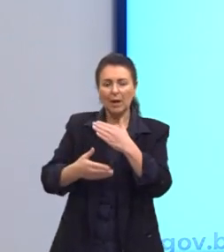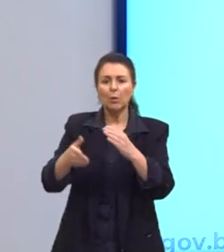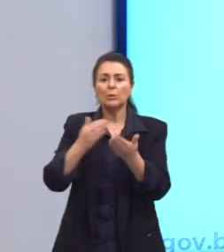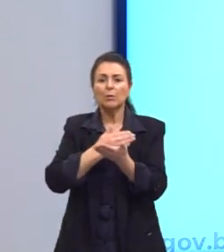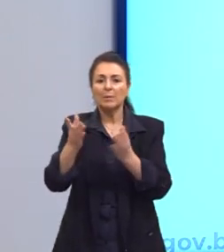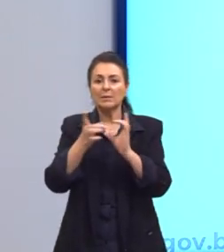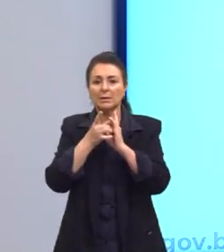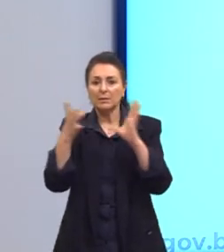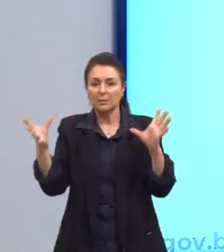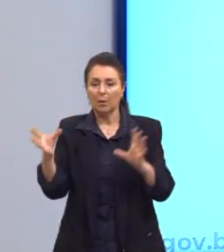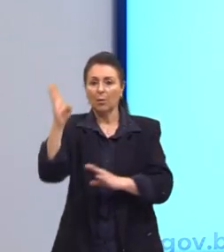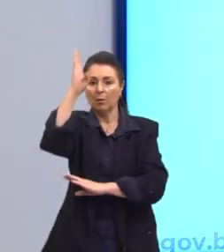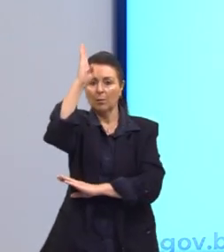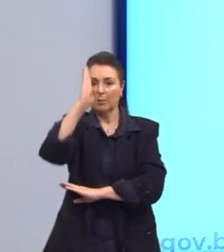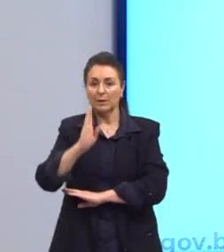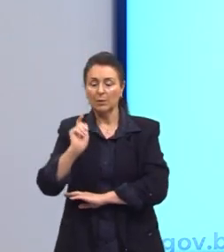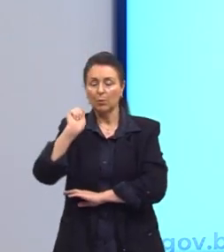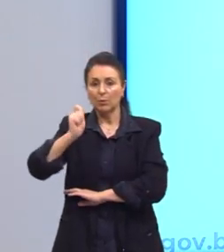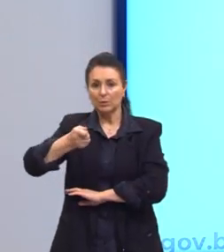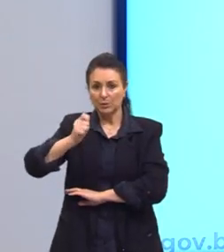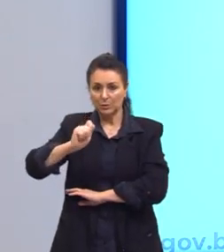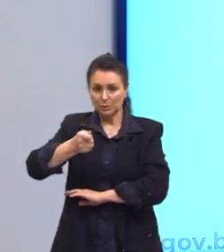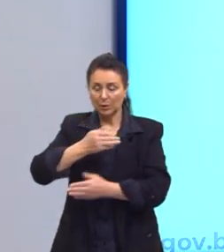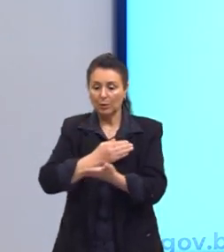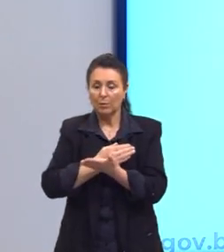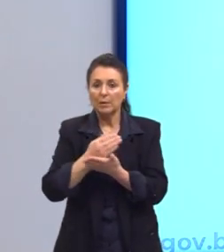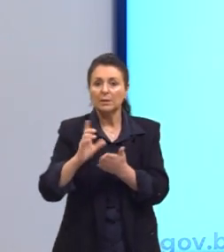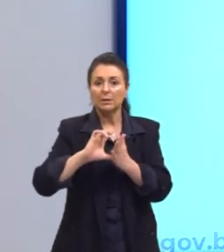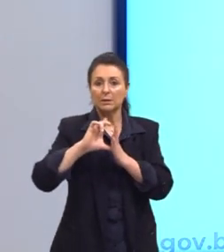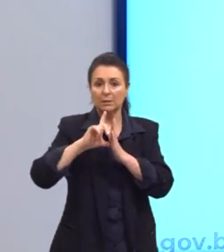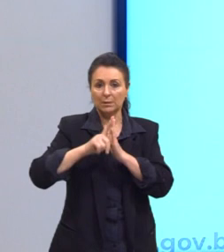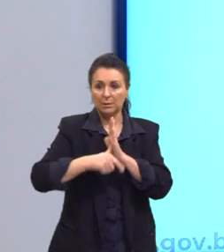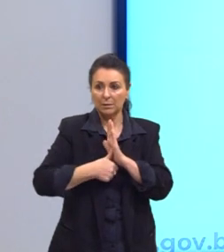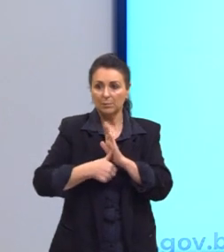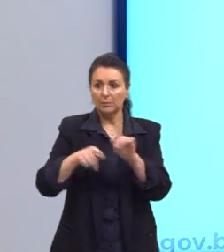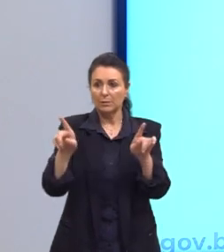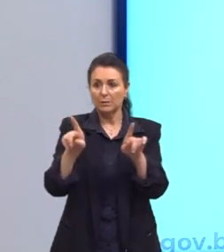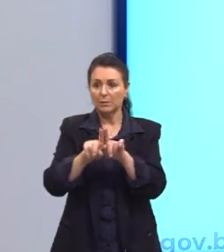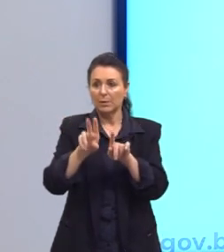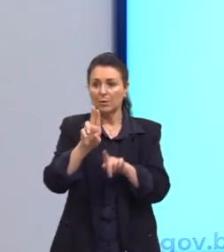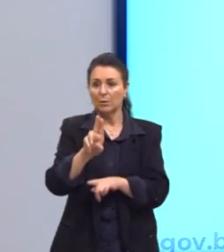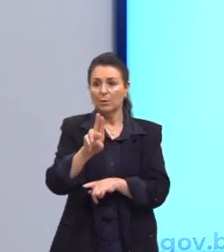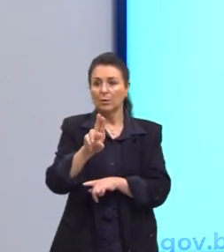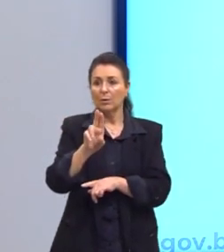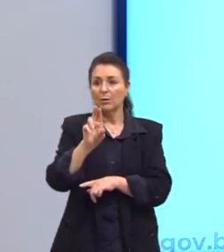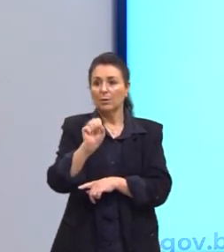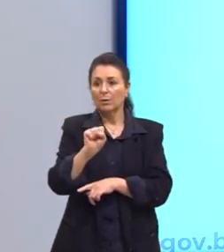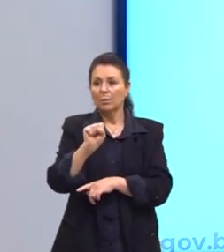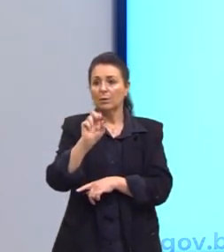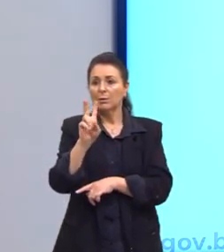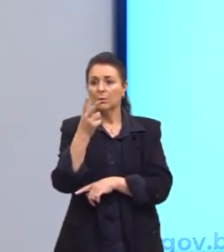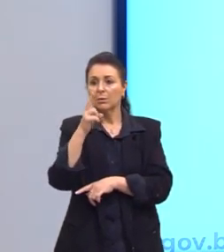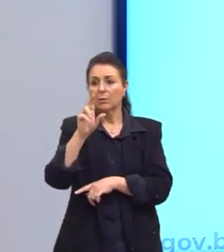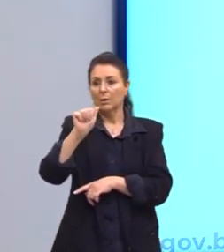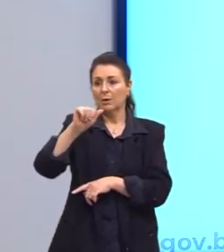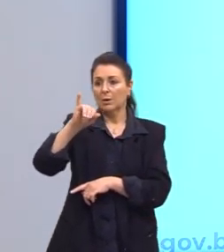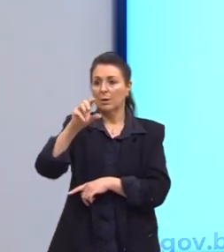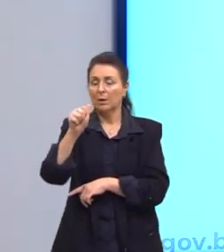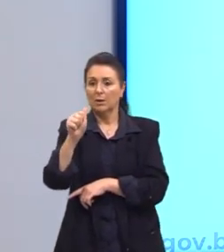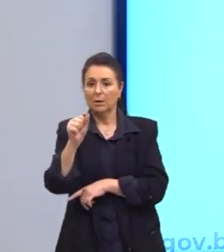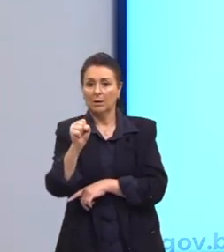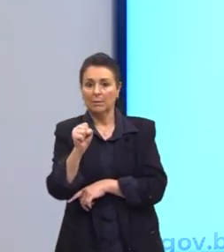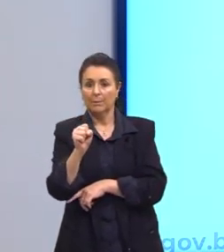entre Brasil e Argentina, que tem o início. Depois, no protocolo do Ushuaia, em 98, é